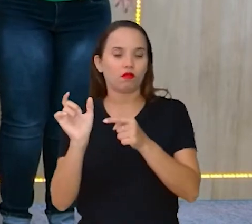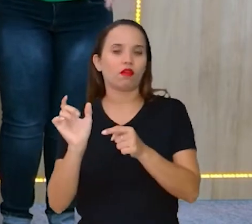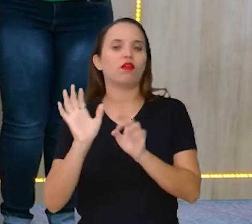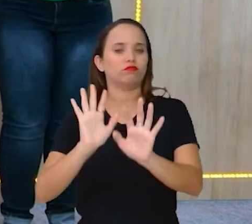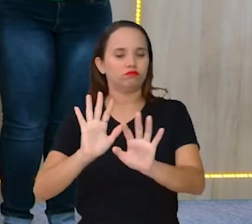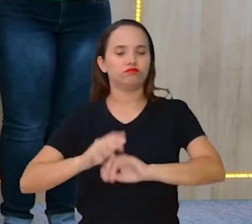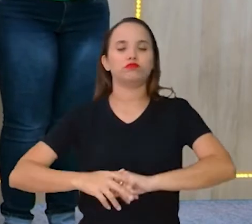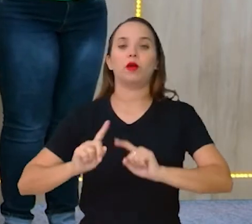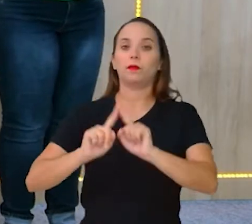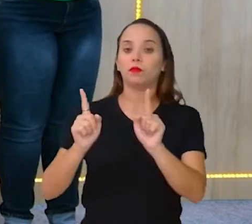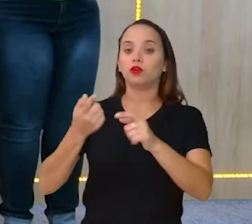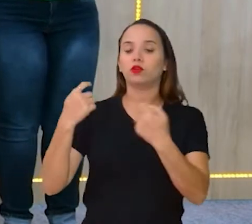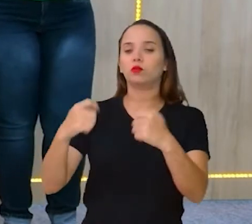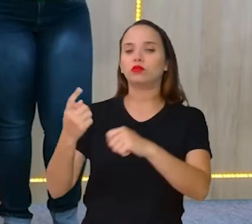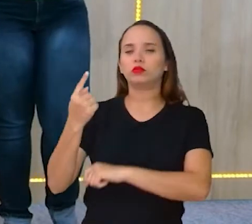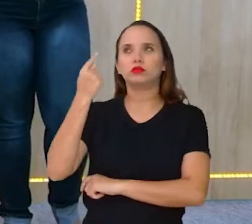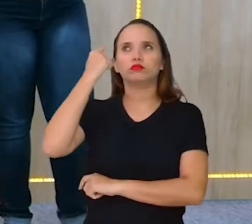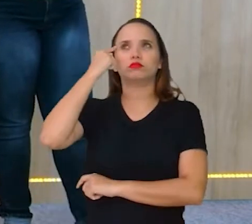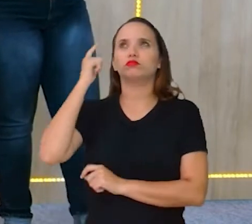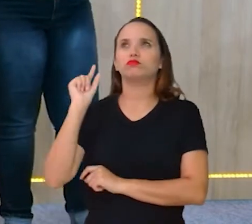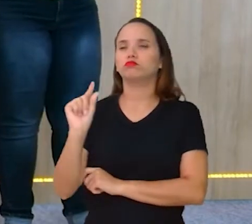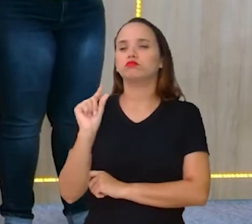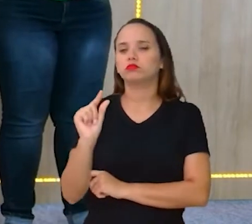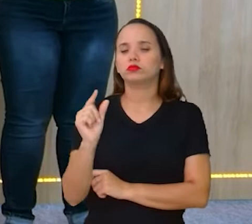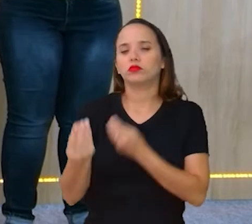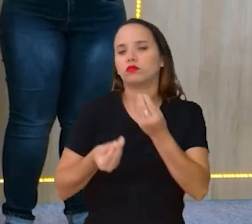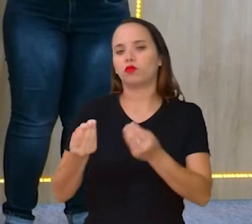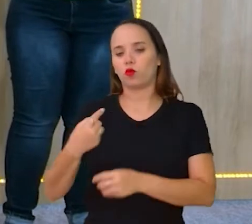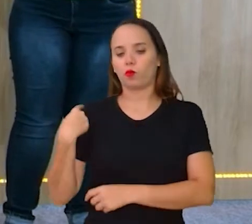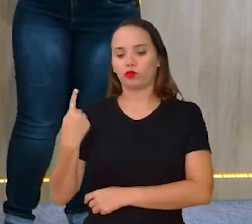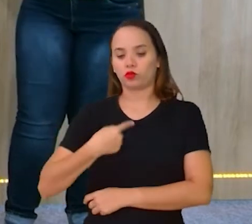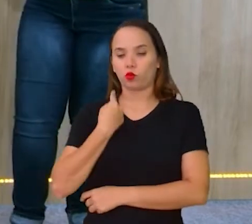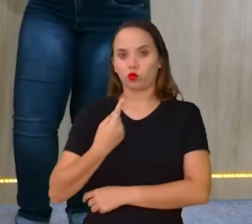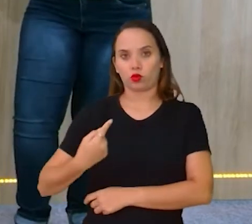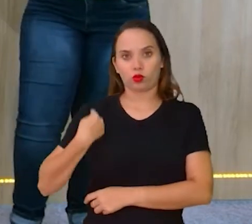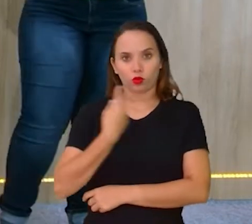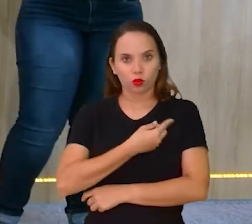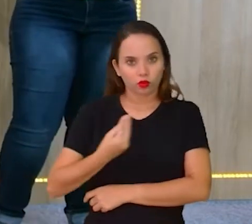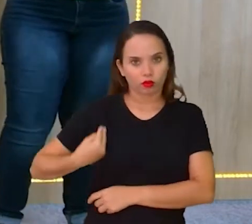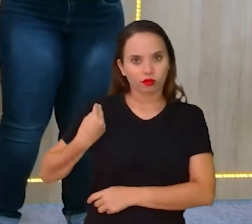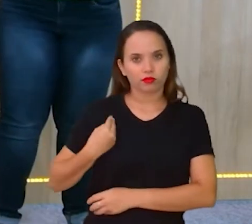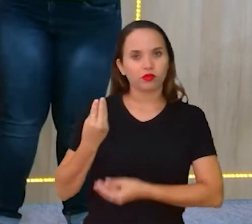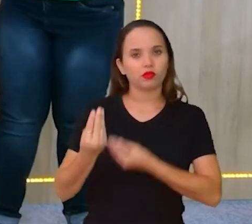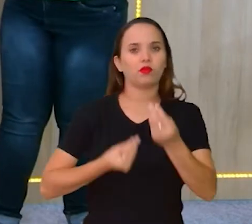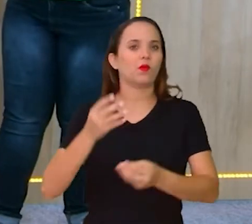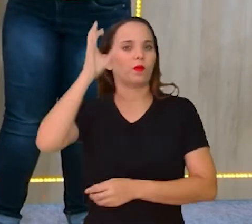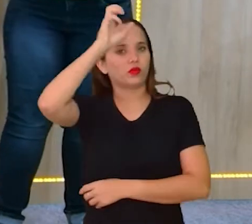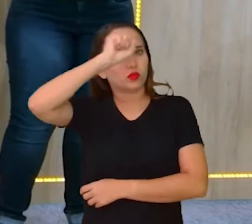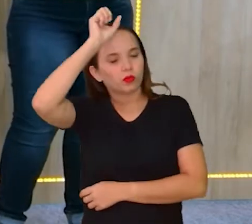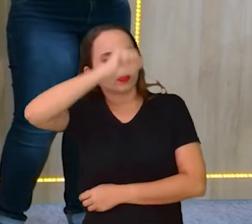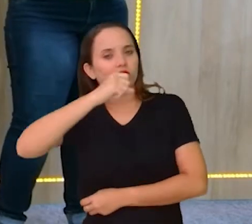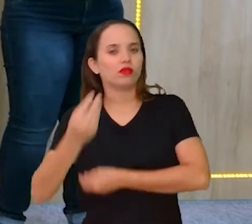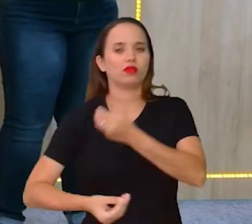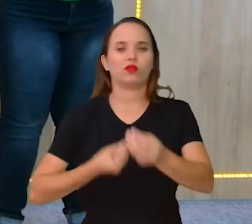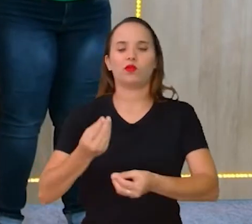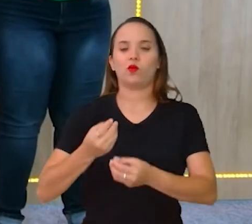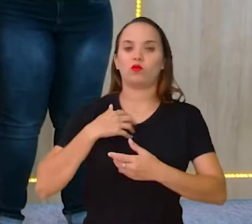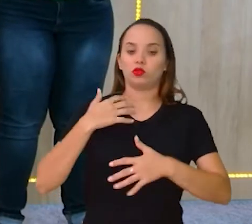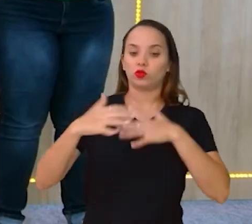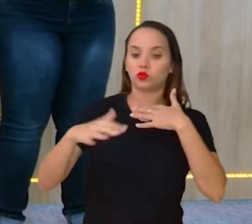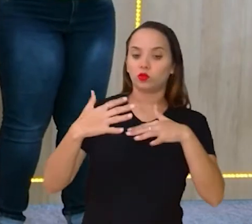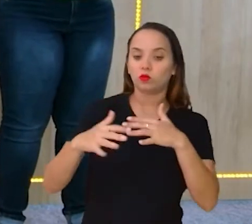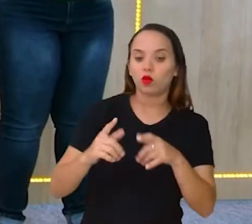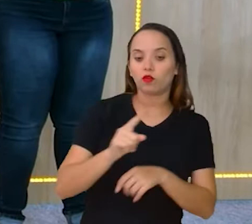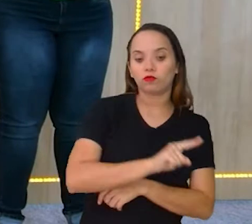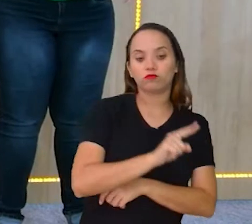a gente precisa pensar um pouco sobre como está a nossa vida hoje, como é que a gente aprende, como é que a gente se locomove